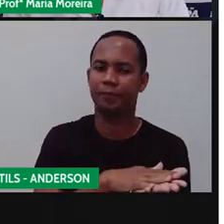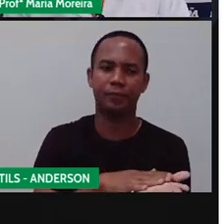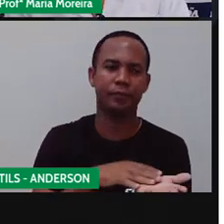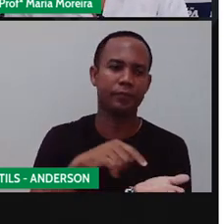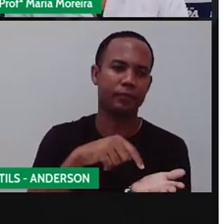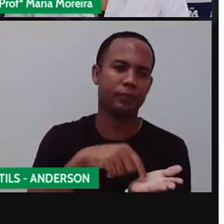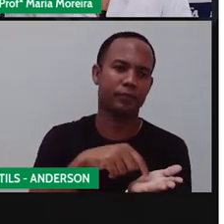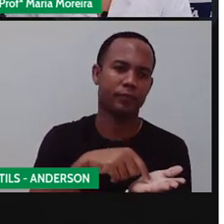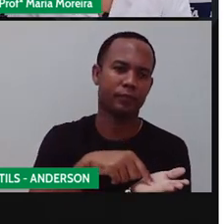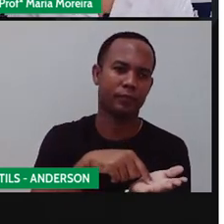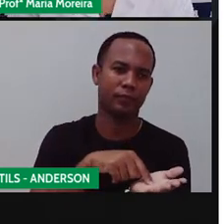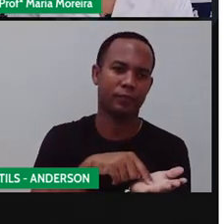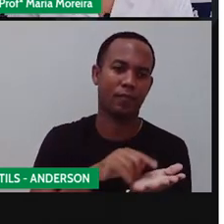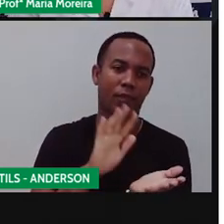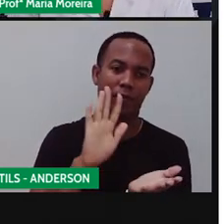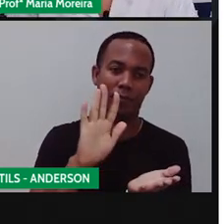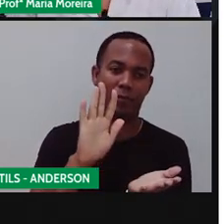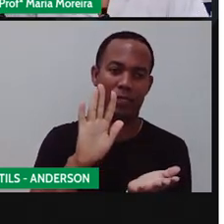Não, né?